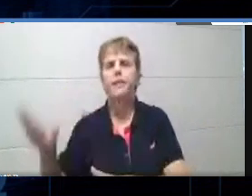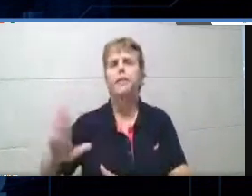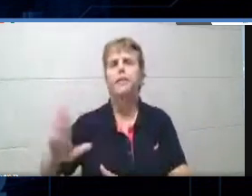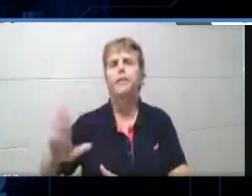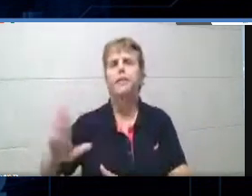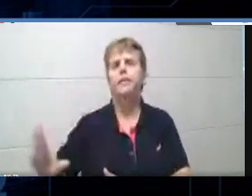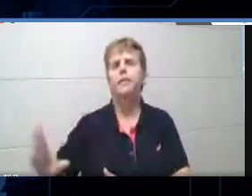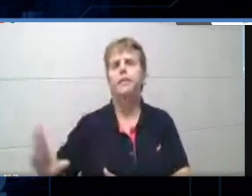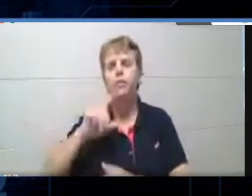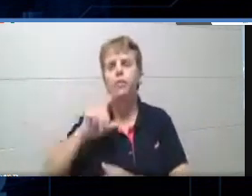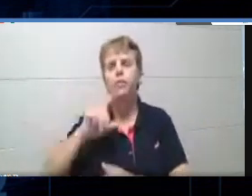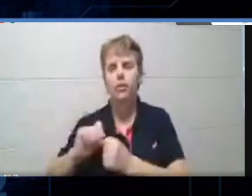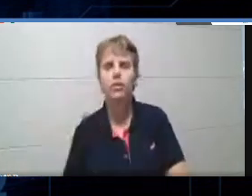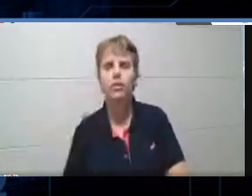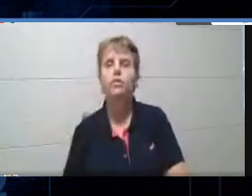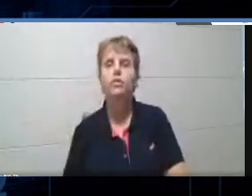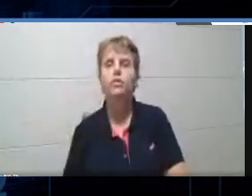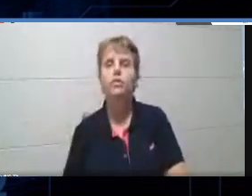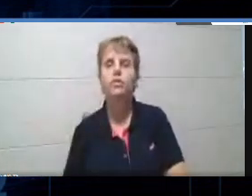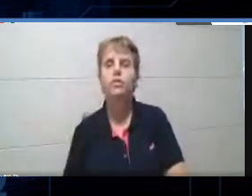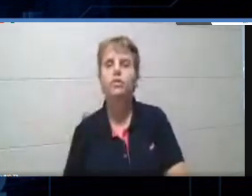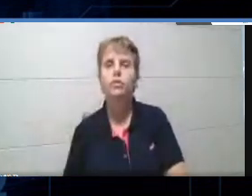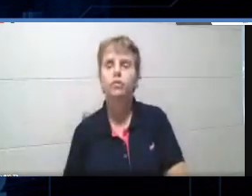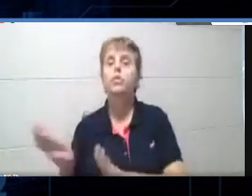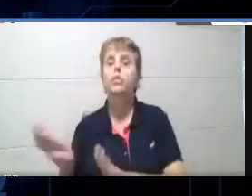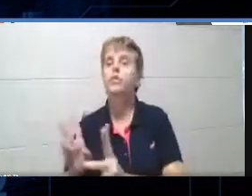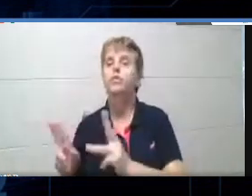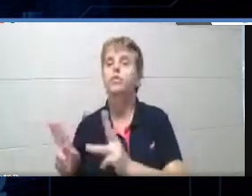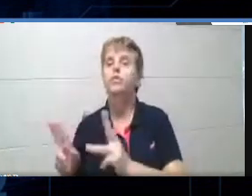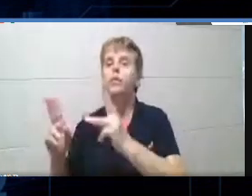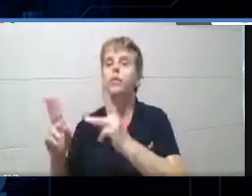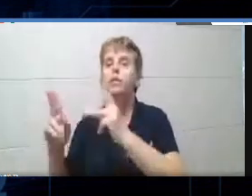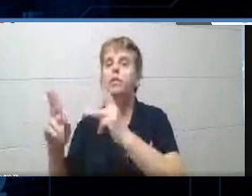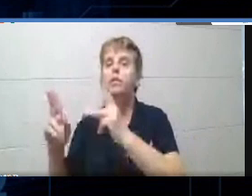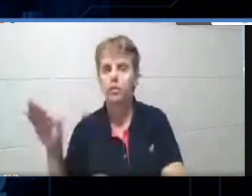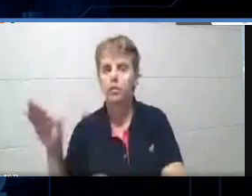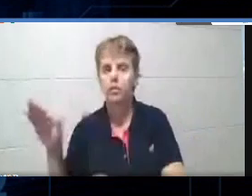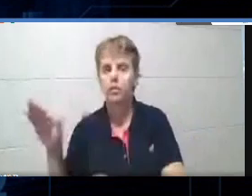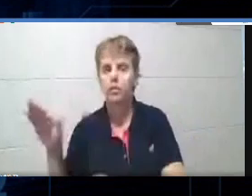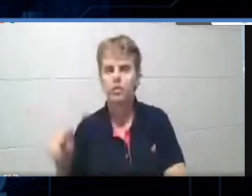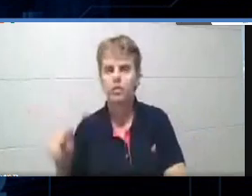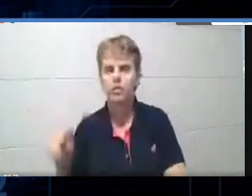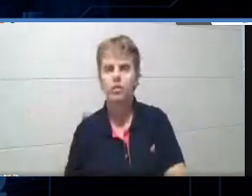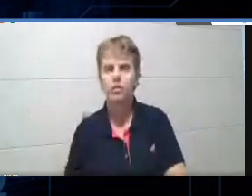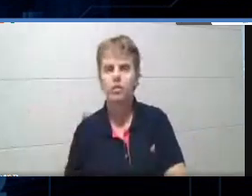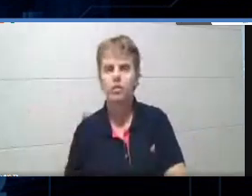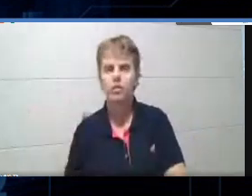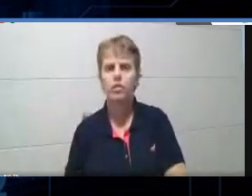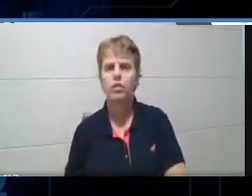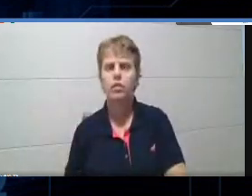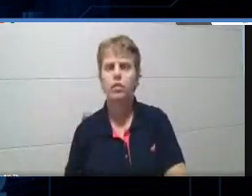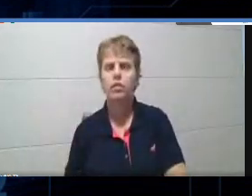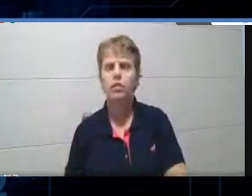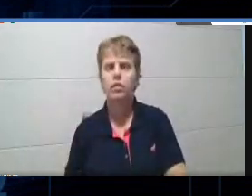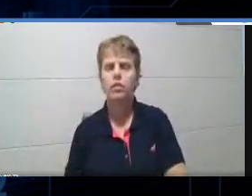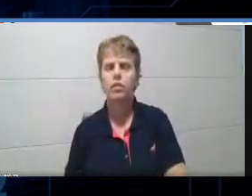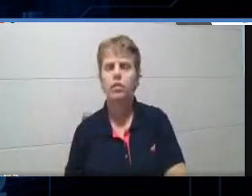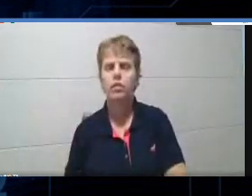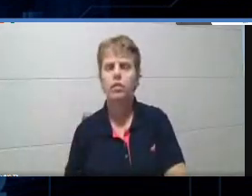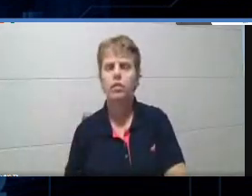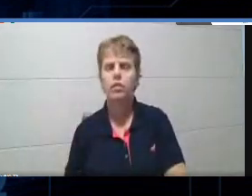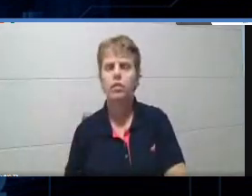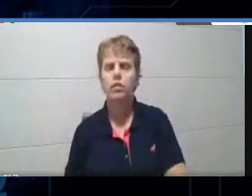para configurar ou para editar, então, as questões, tá? Nós temos aqui algumas opções. Eu posso editar